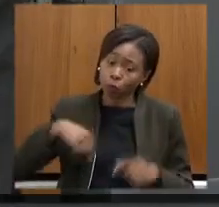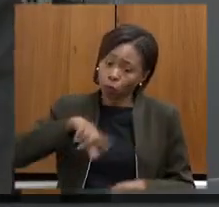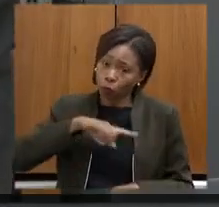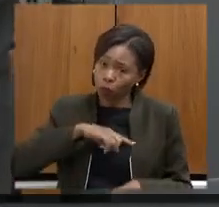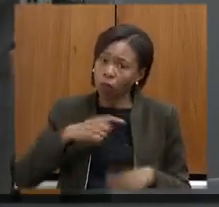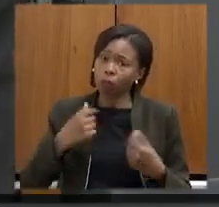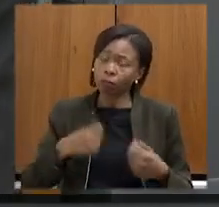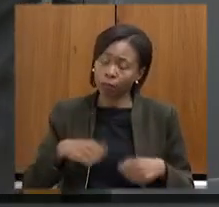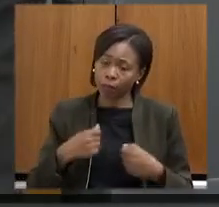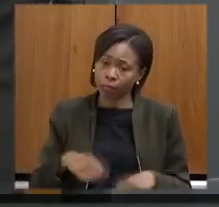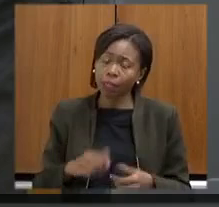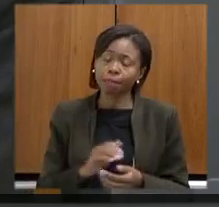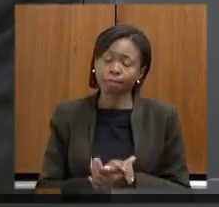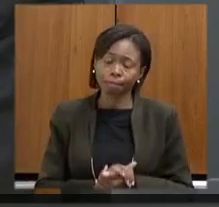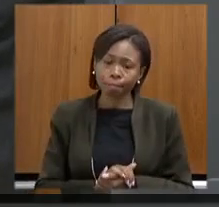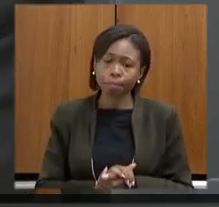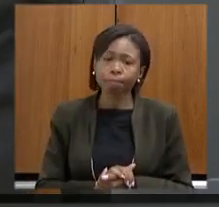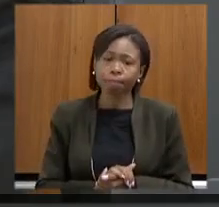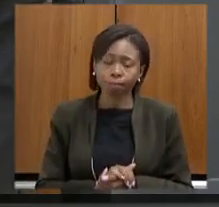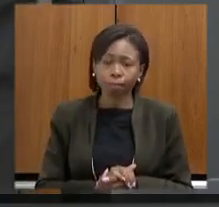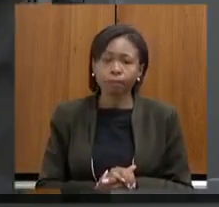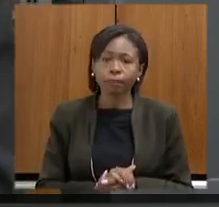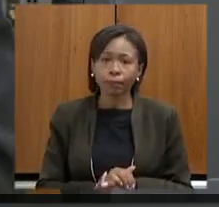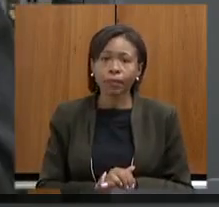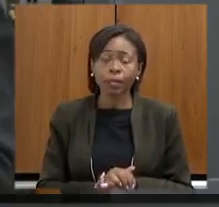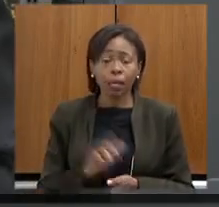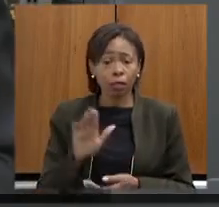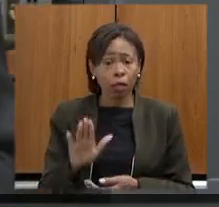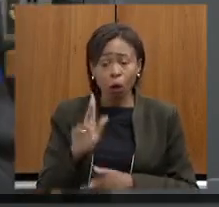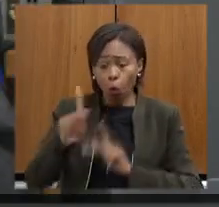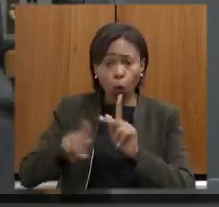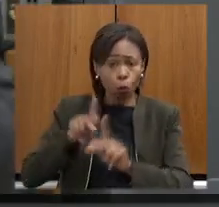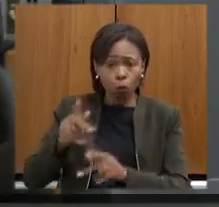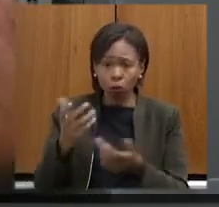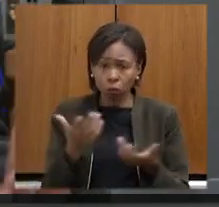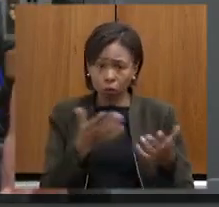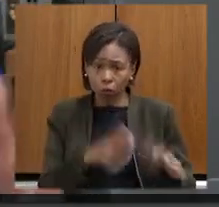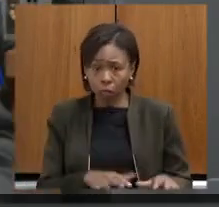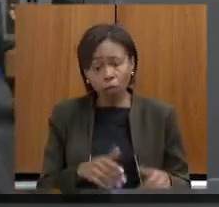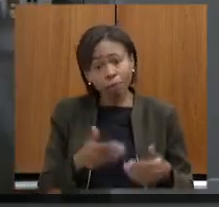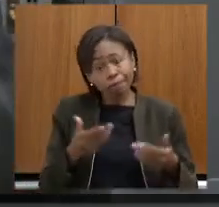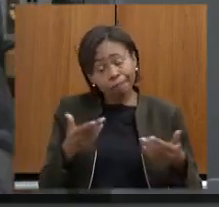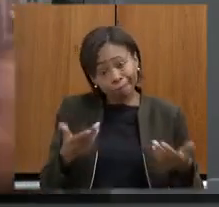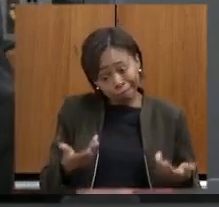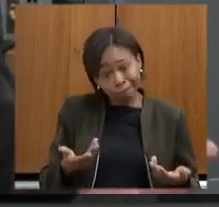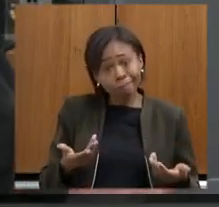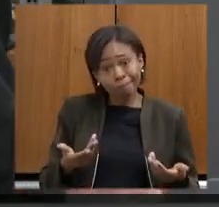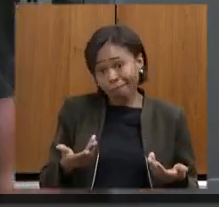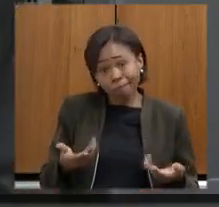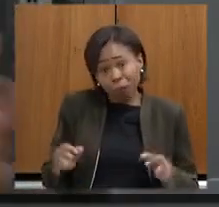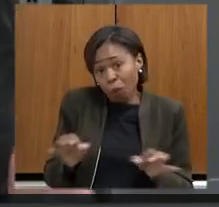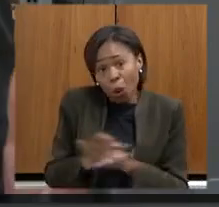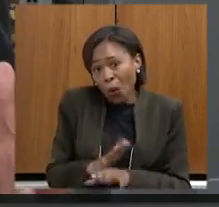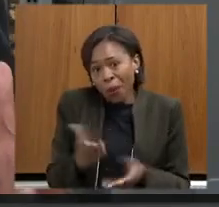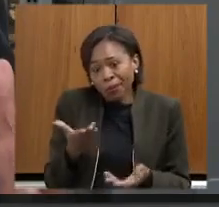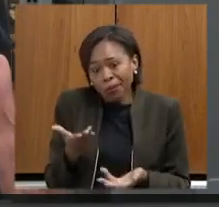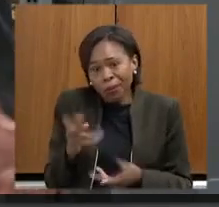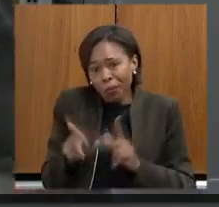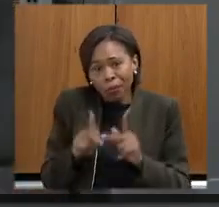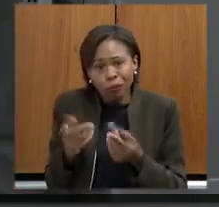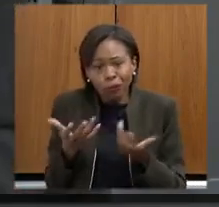ter feito se a população não quer isso já é suficiente a população não quer pronto não quer